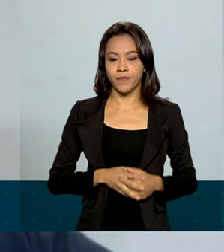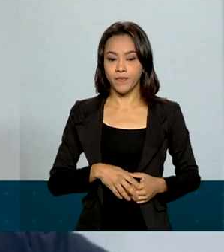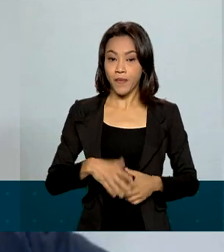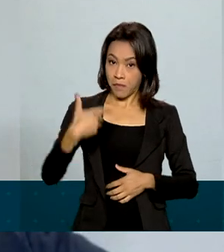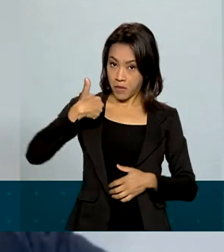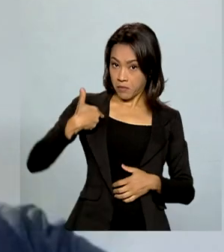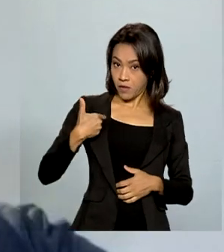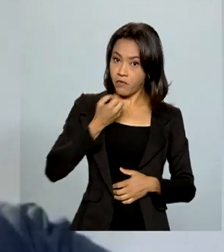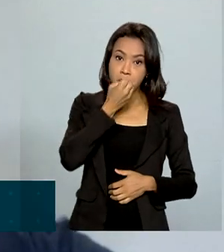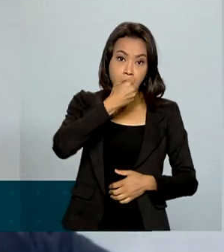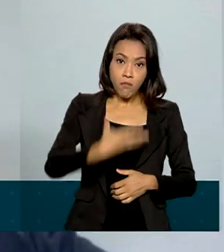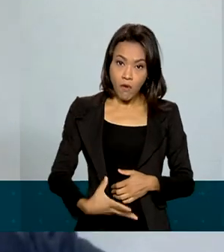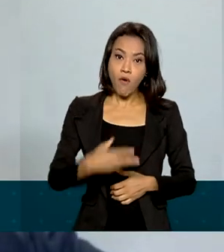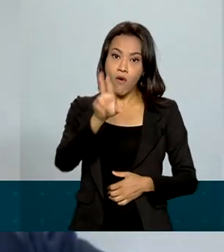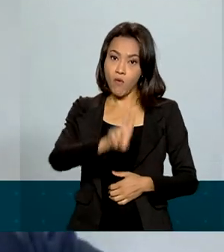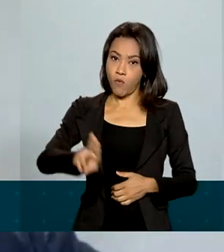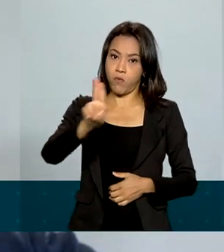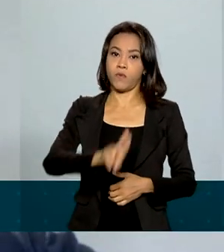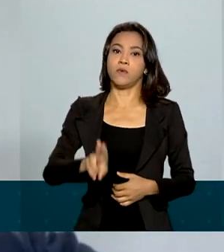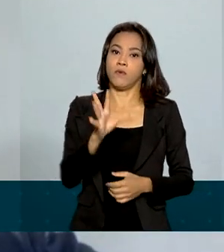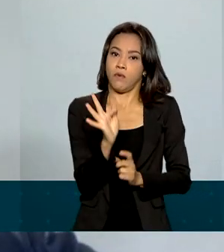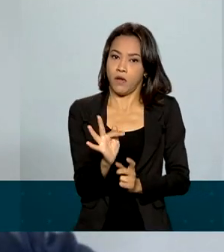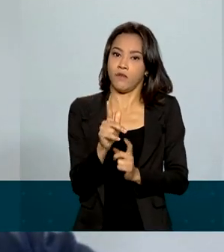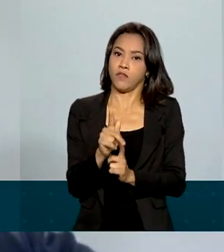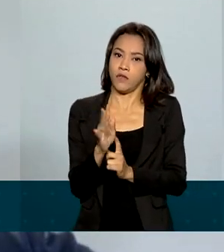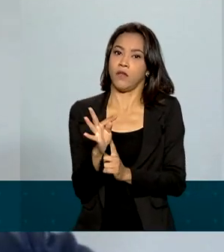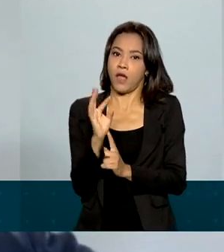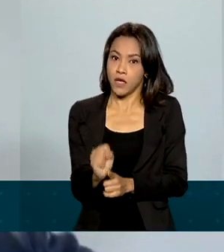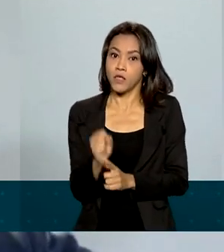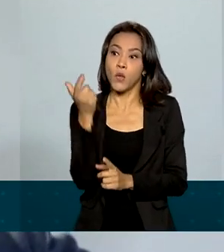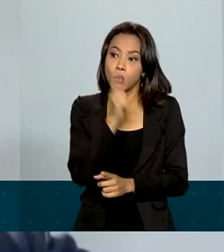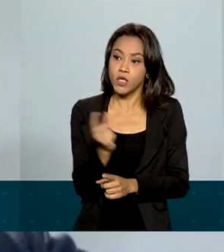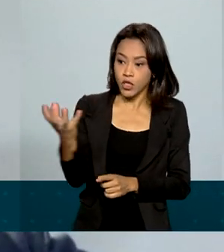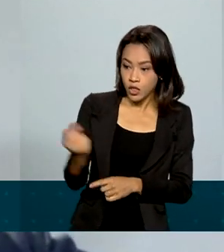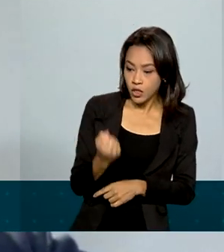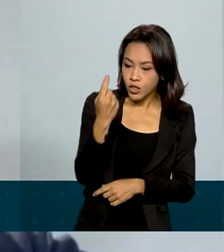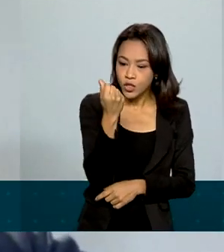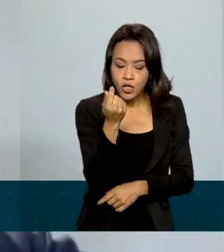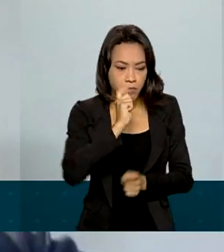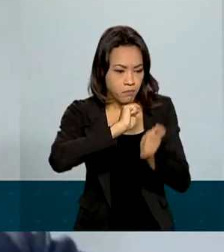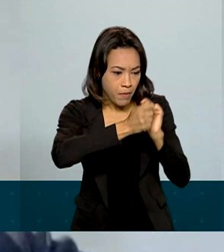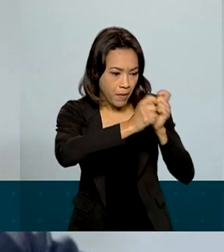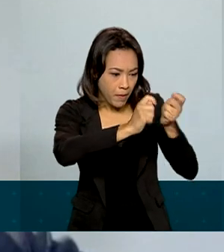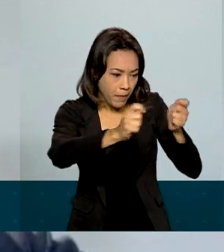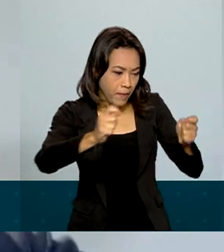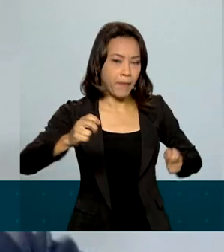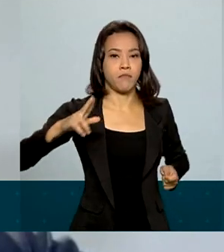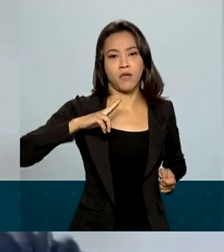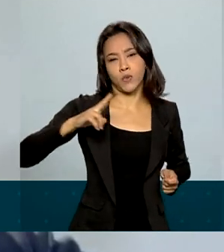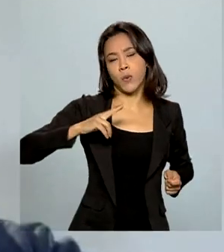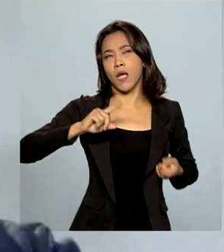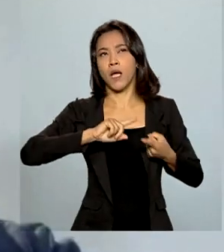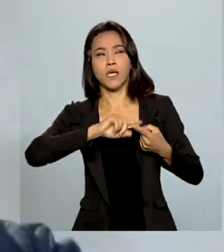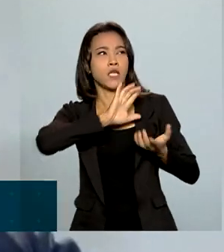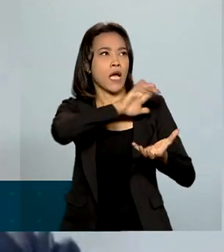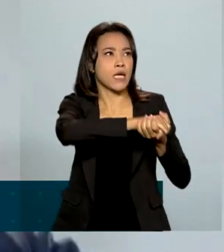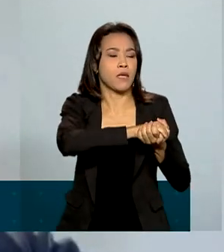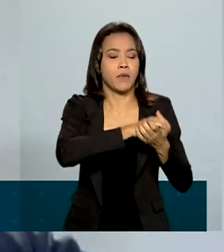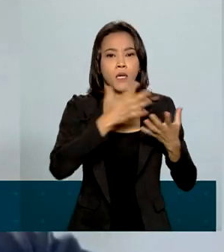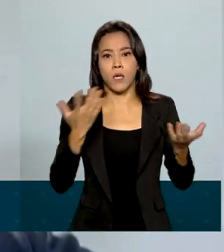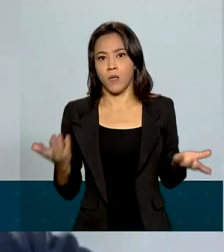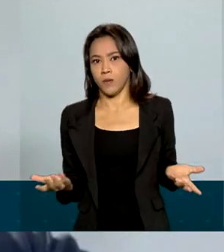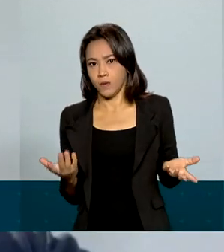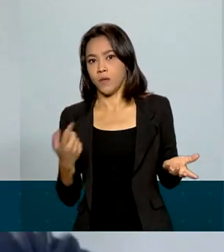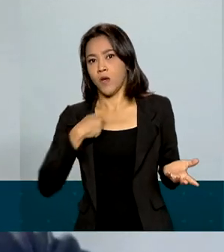boa iniciativa porque eu consegui arrecadar dinheiro para pagar algumas contas pessoais de casamento no primeiro